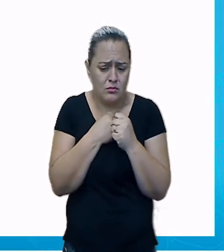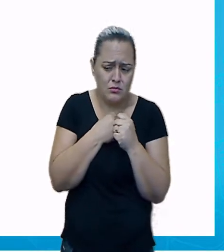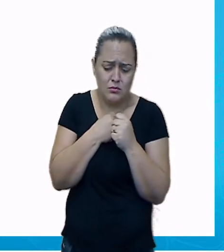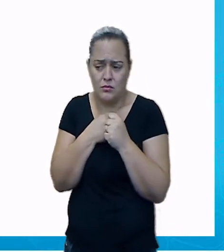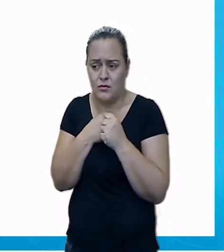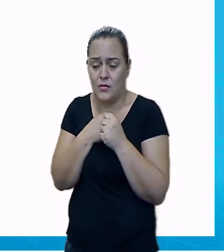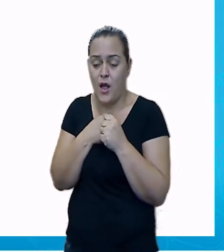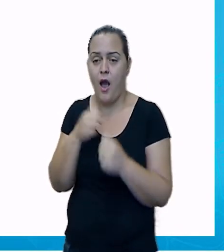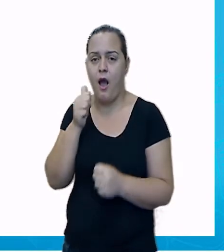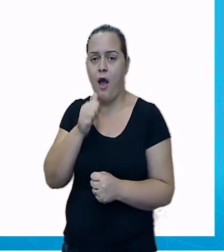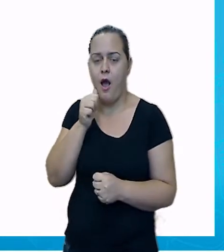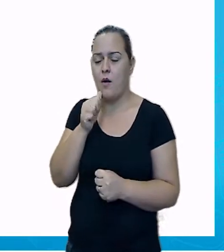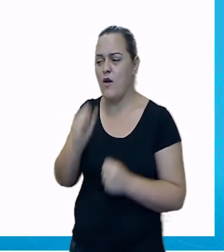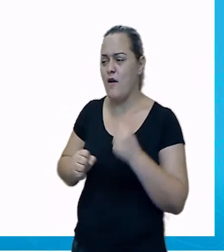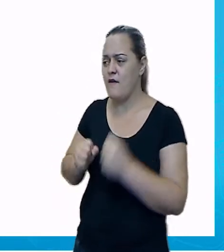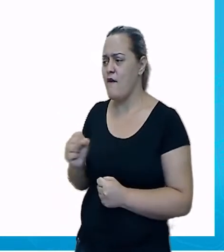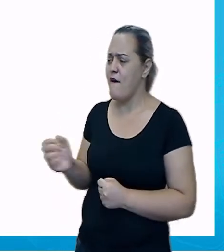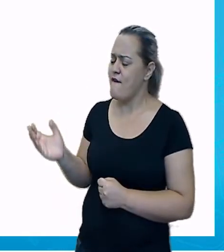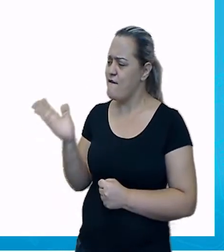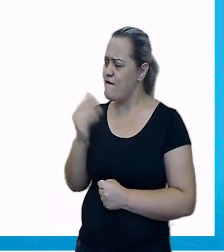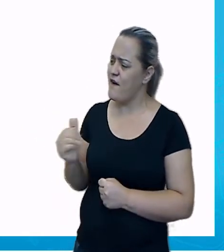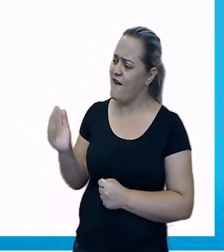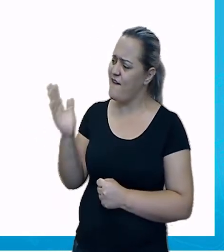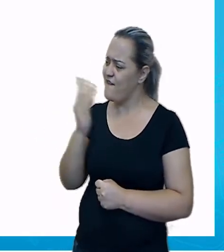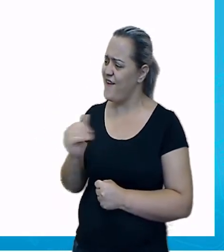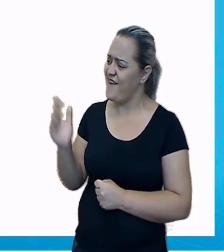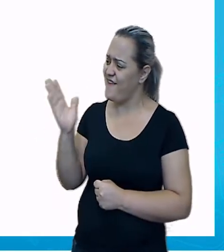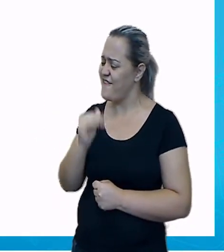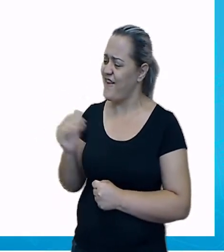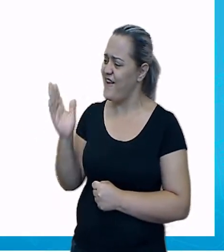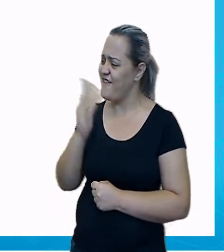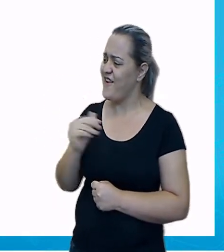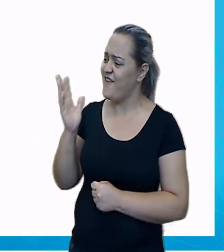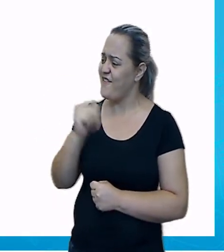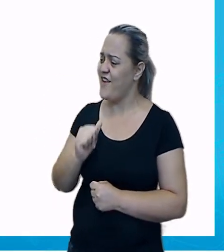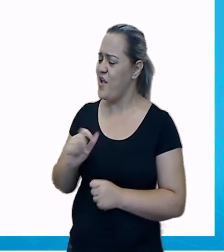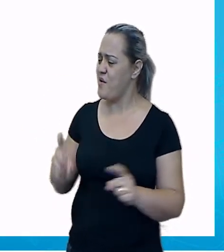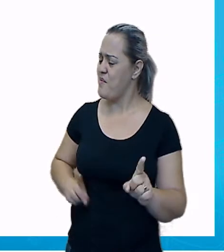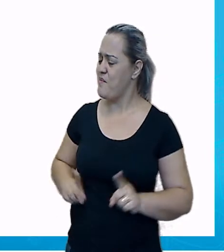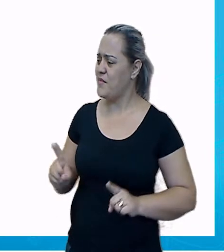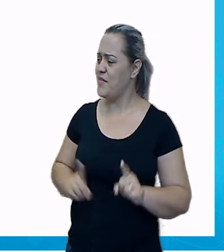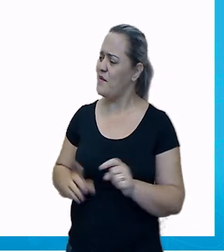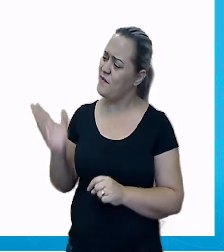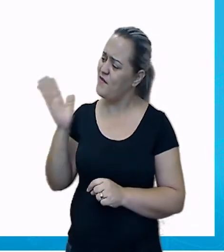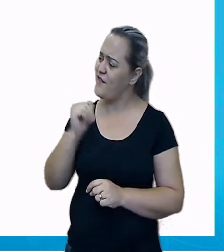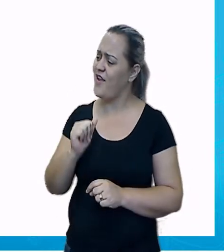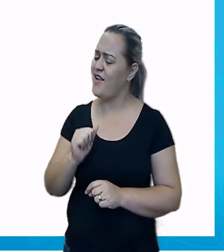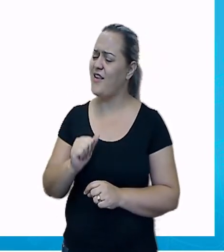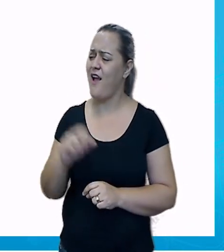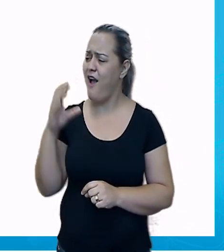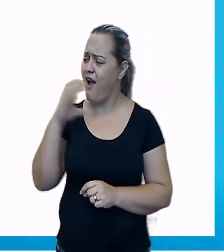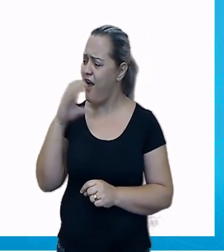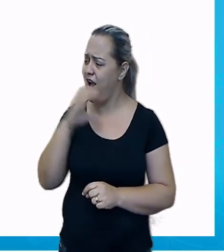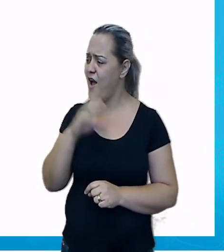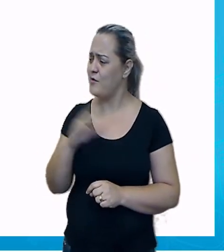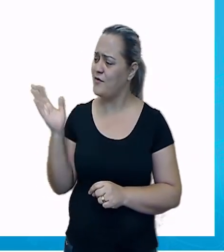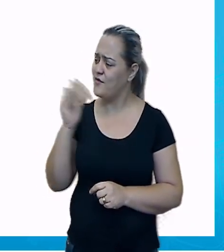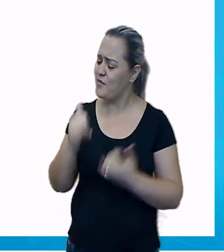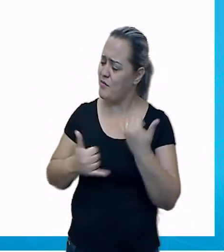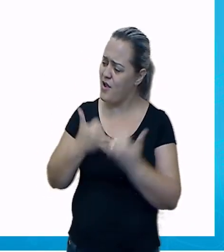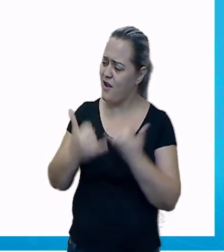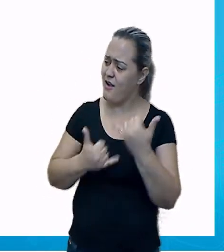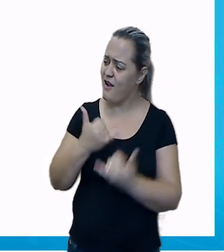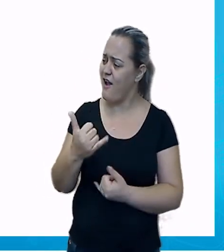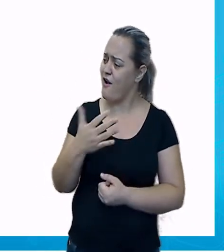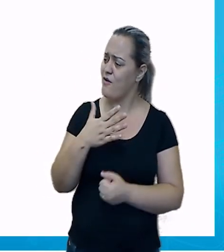de ver o seu primo, corre na sua direção gritando. Miguel, venha logo brincar comigo,